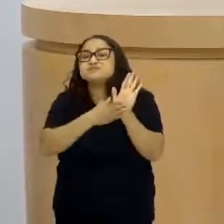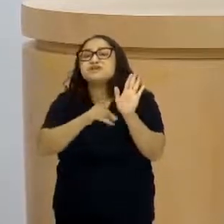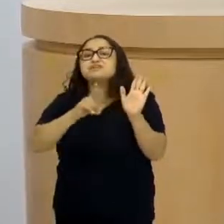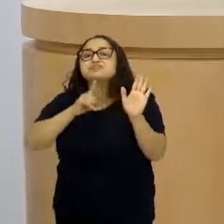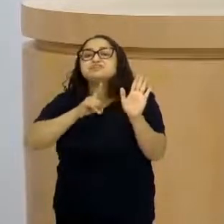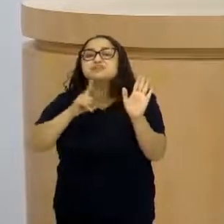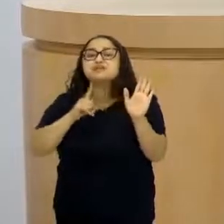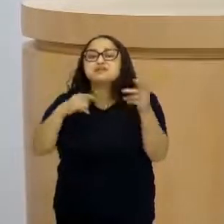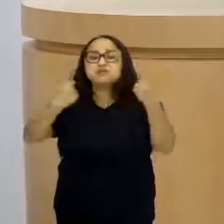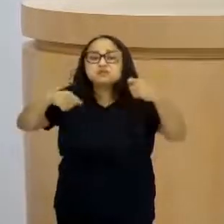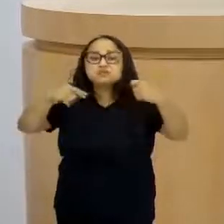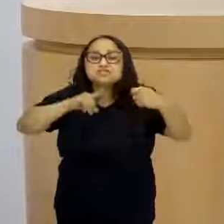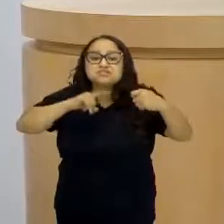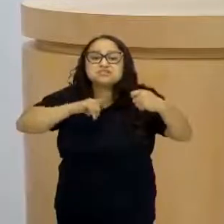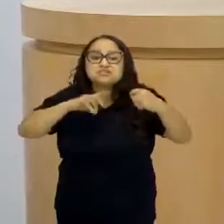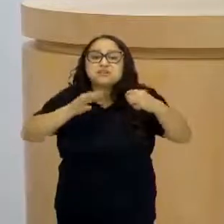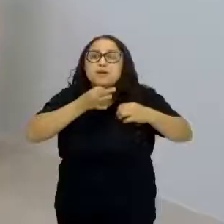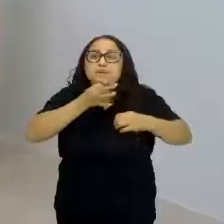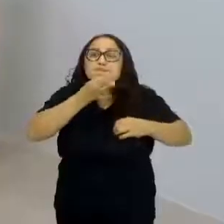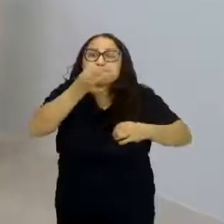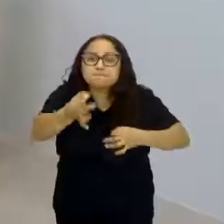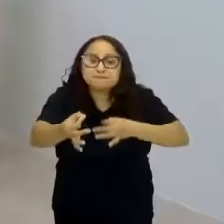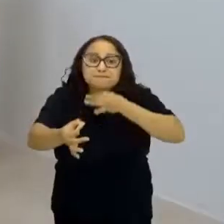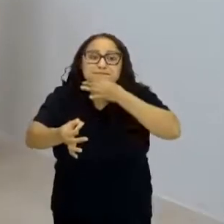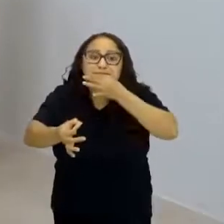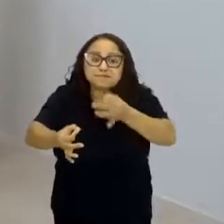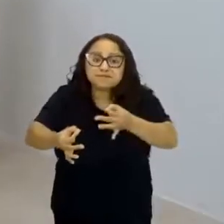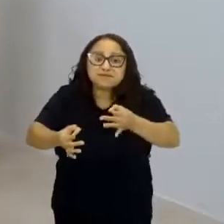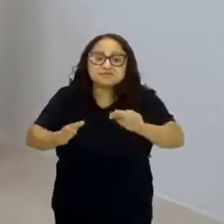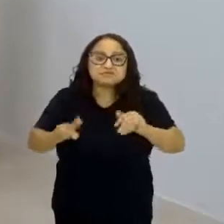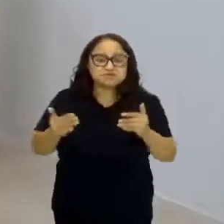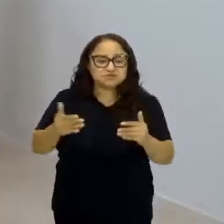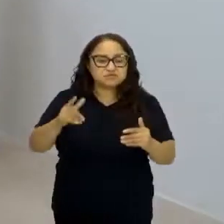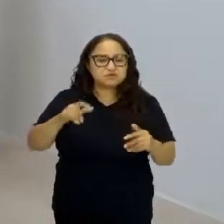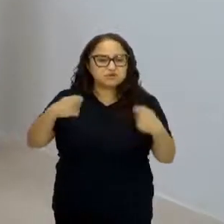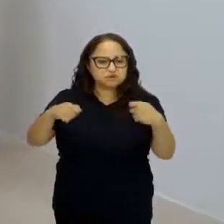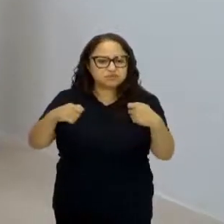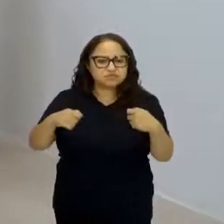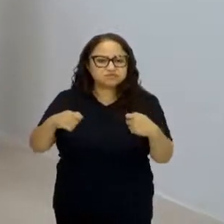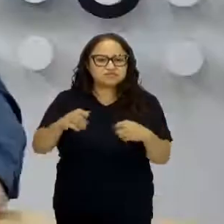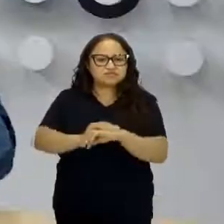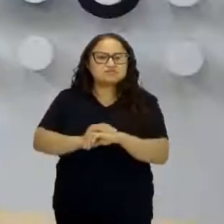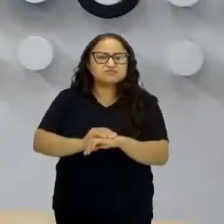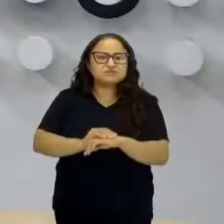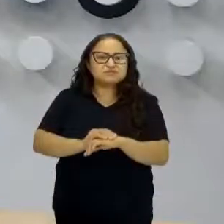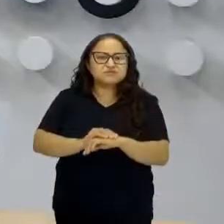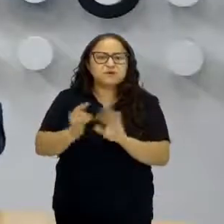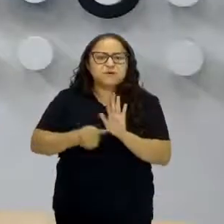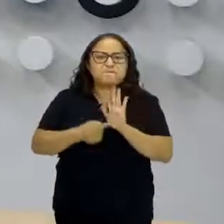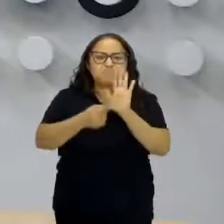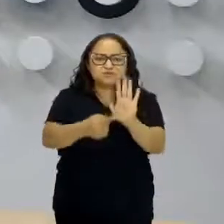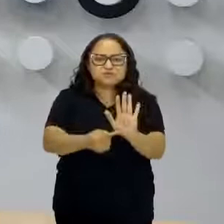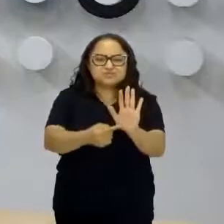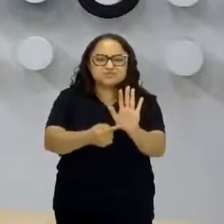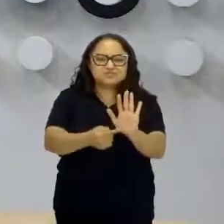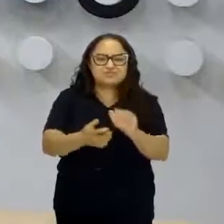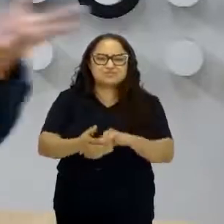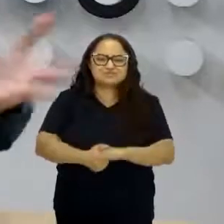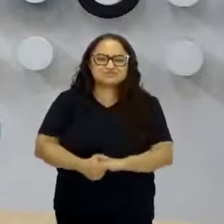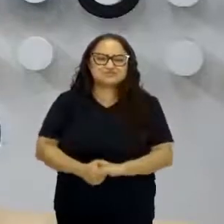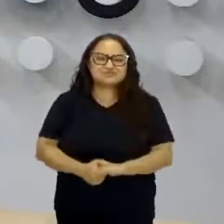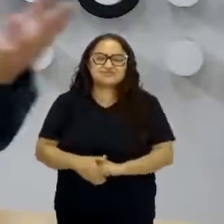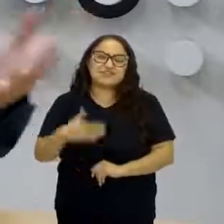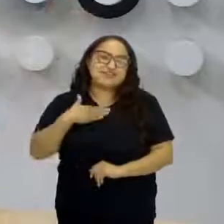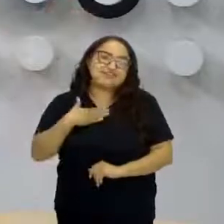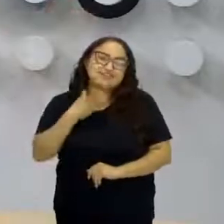trazer... Alguma coisa. Autoridade... Autoridade do assunto? Escapou, Tem aí ou... Não, eu que escapou do meu assunto. Eu que